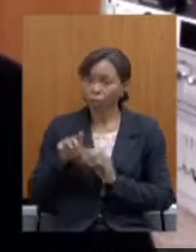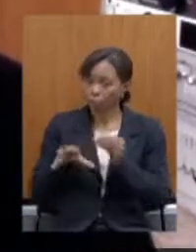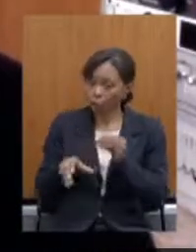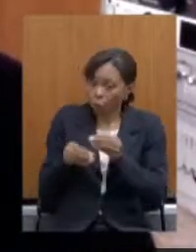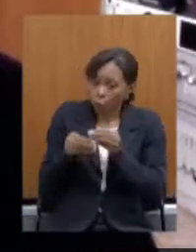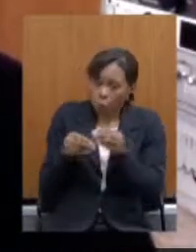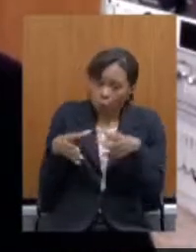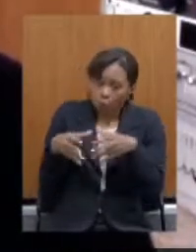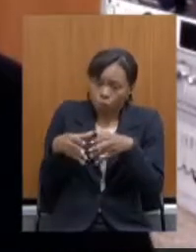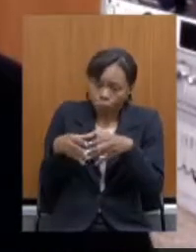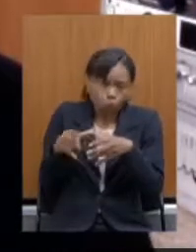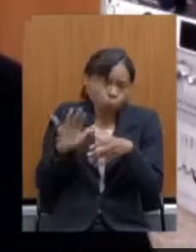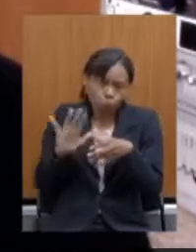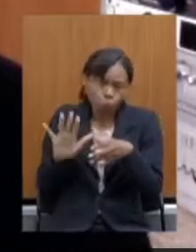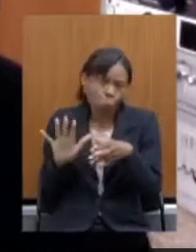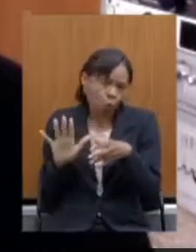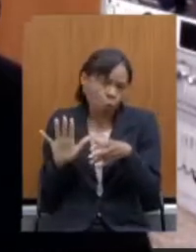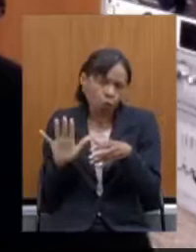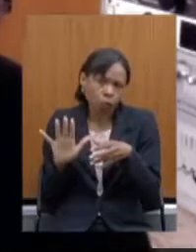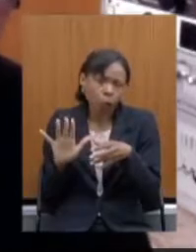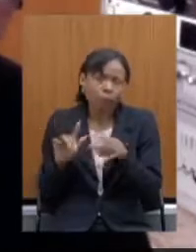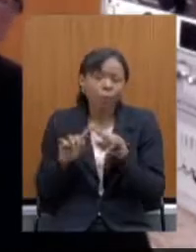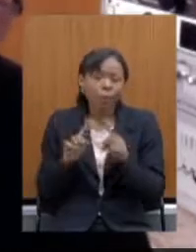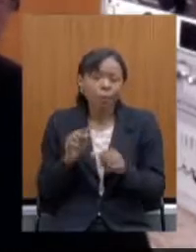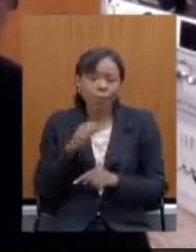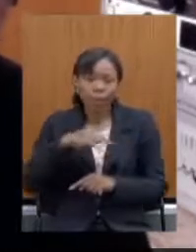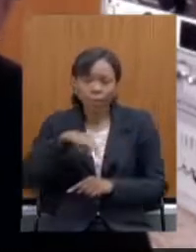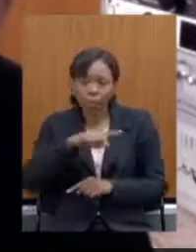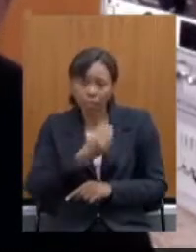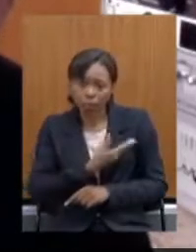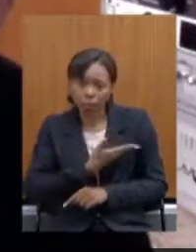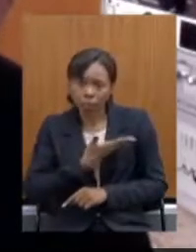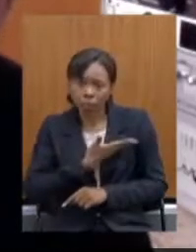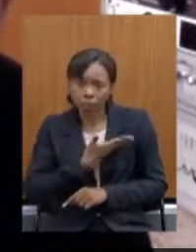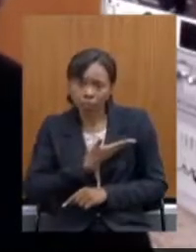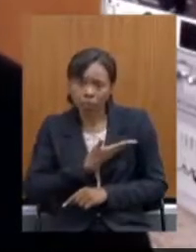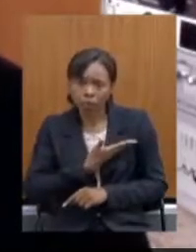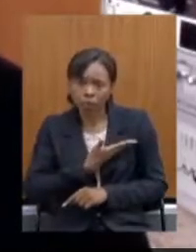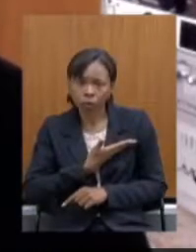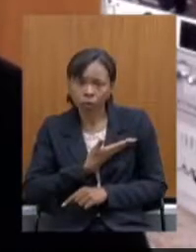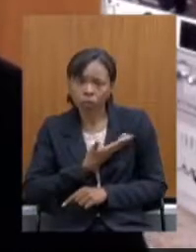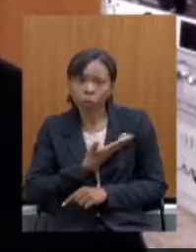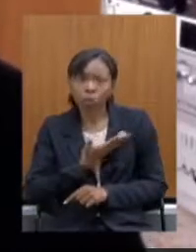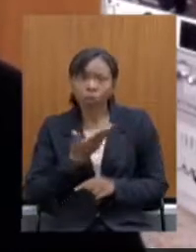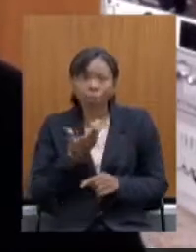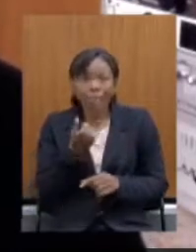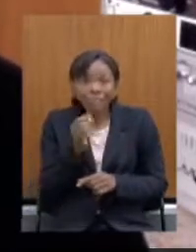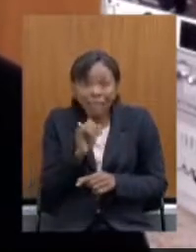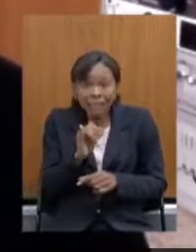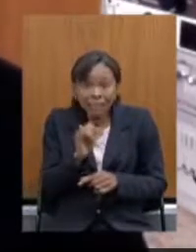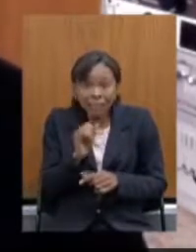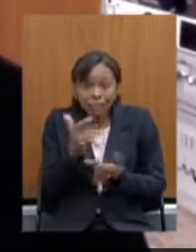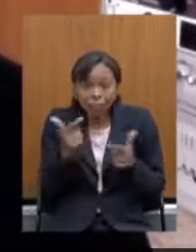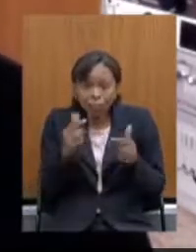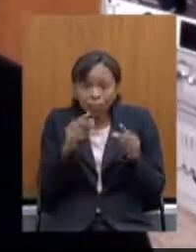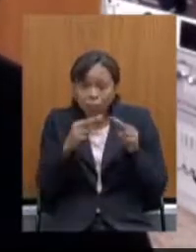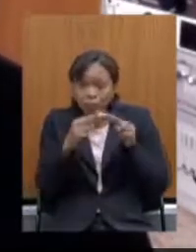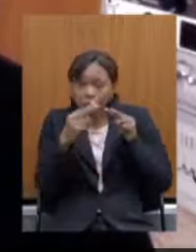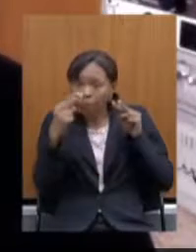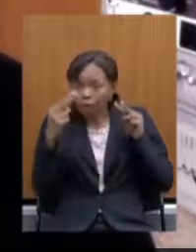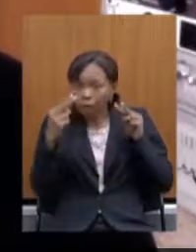o que acontece que esses nossos colegas se não fosse o nosso trabalho remoto e a orquestra não parou